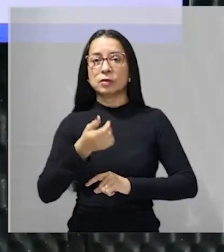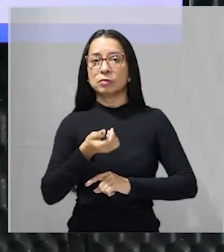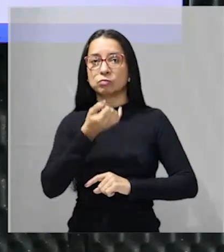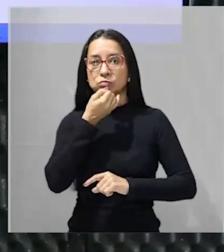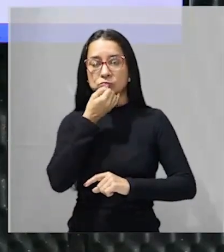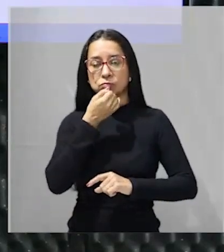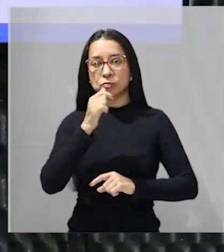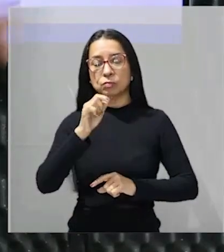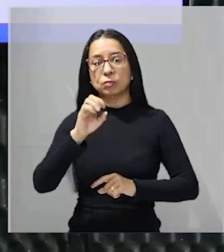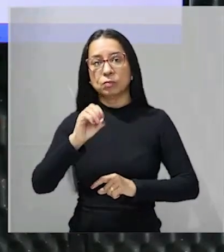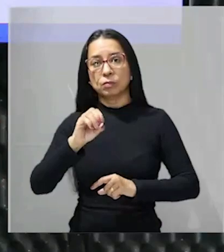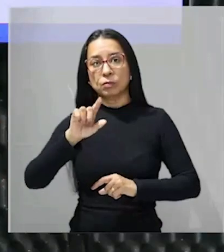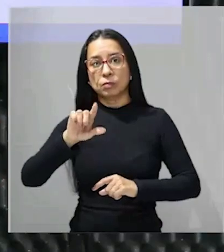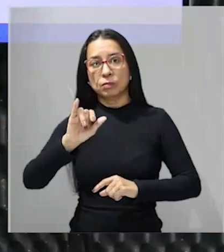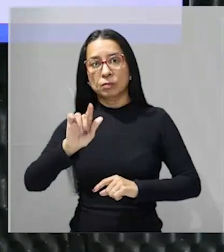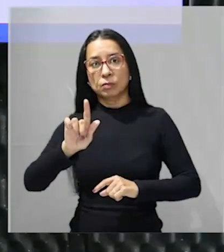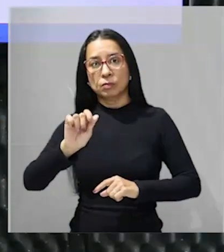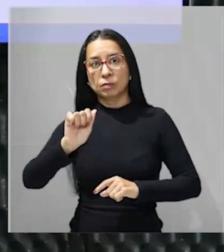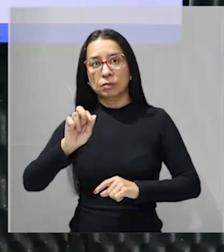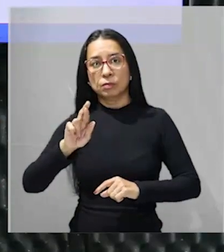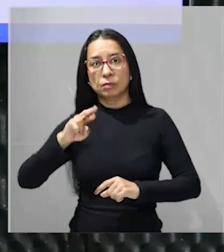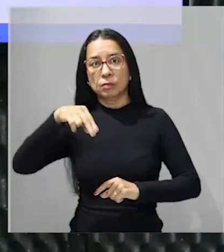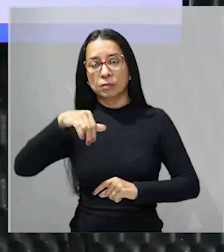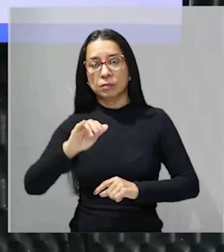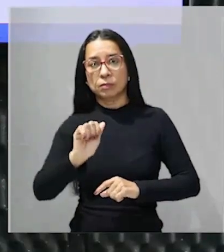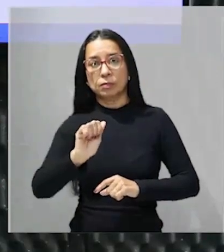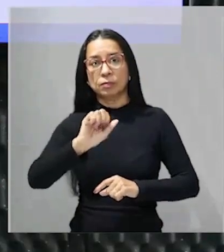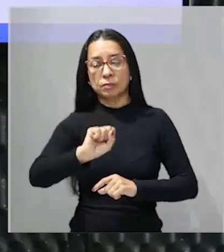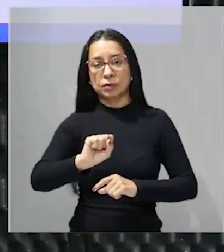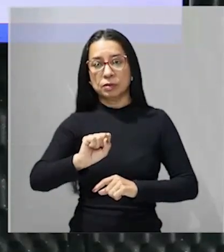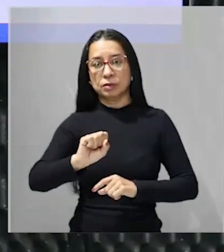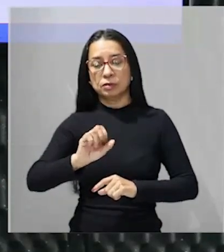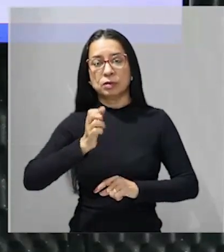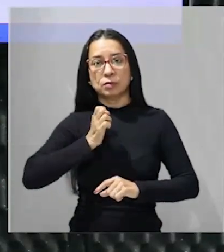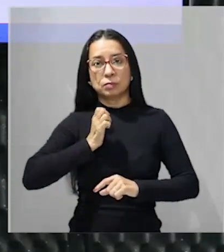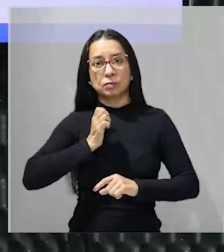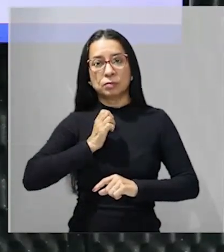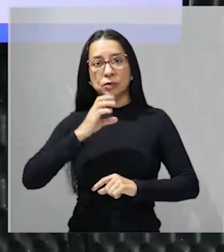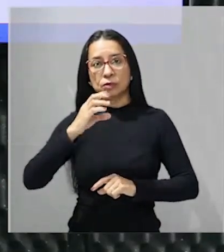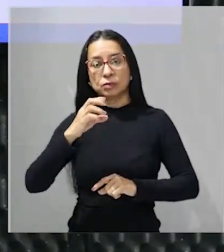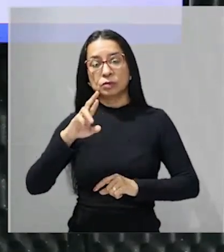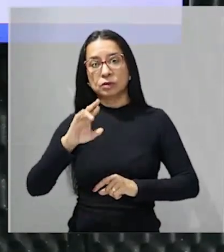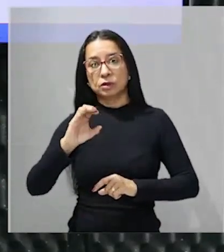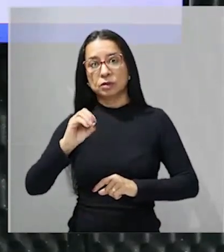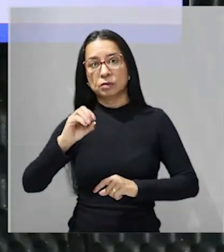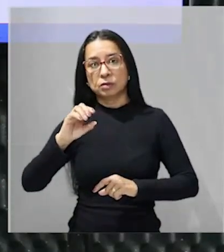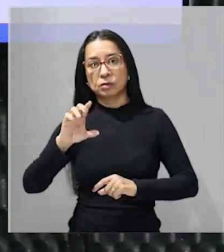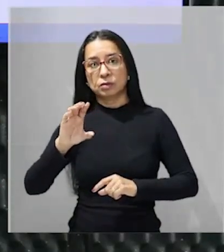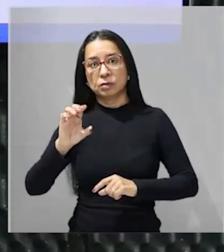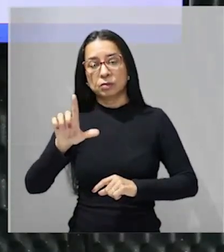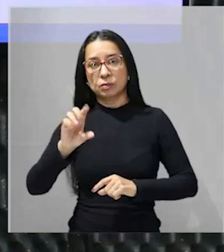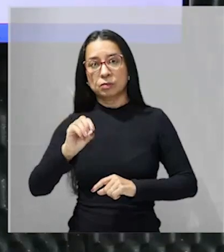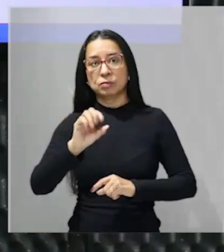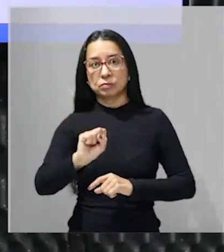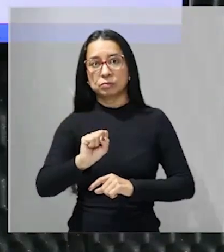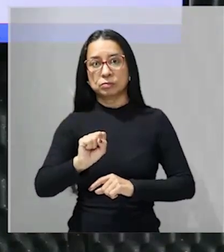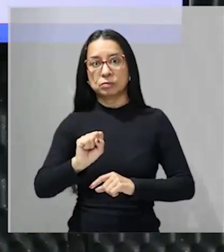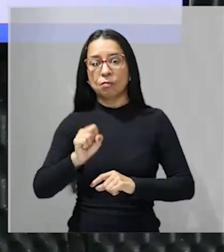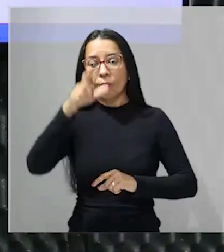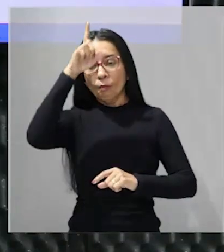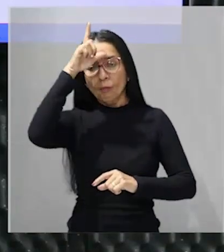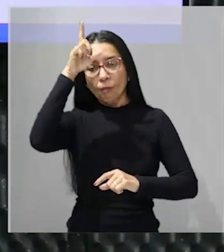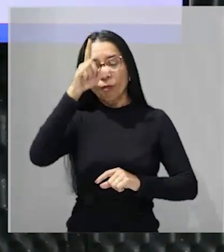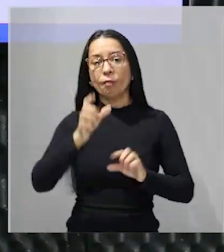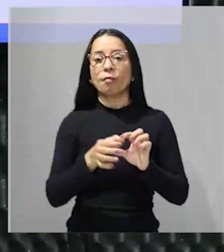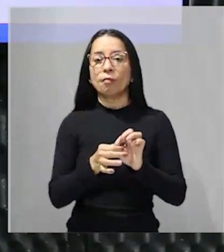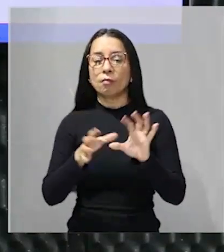dos criolos que lideraram esse movimento de independência essa elite dos criolos irão